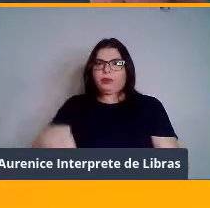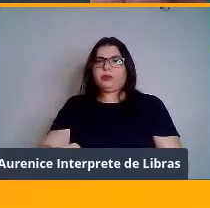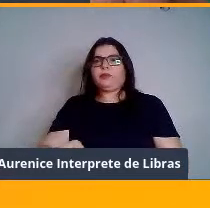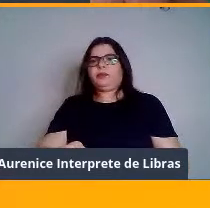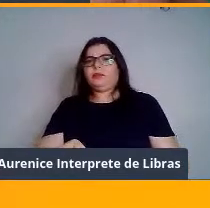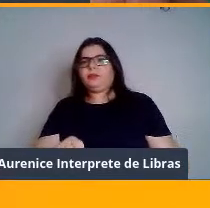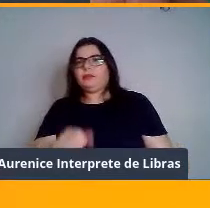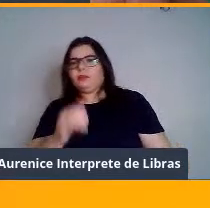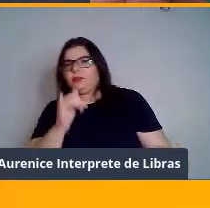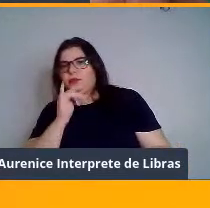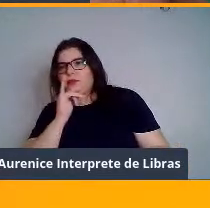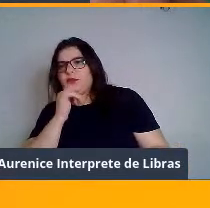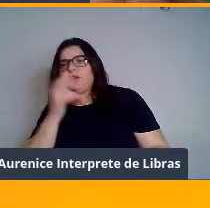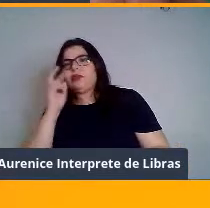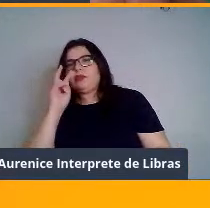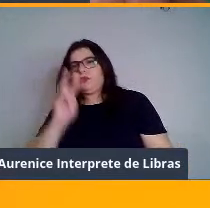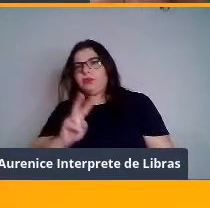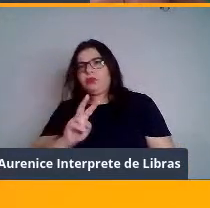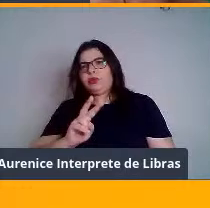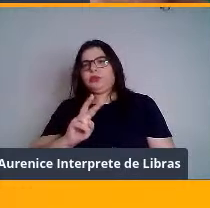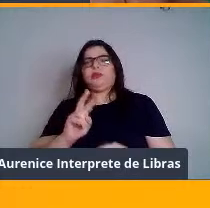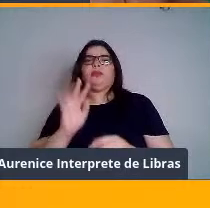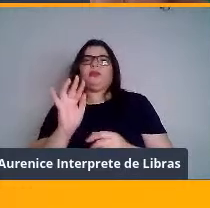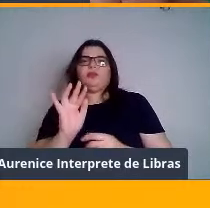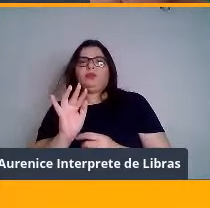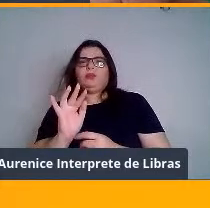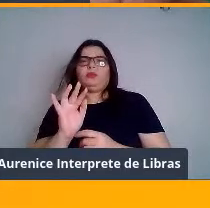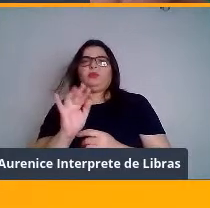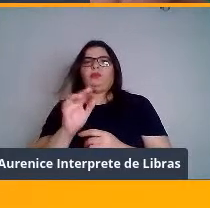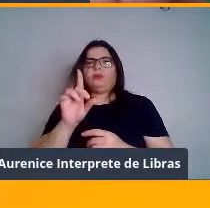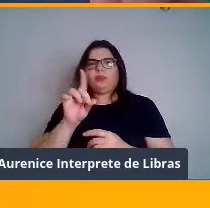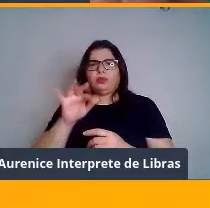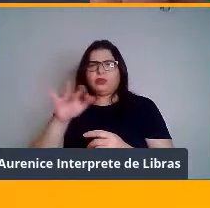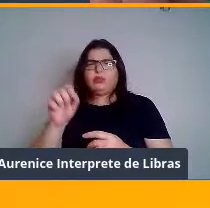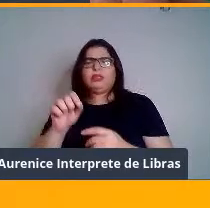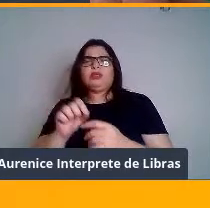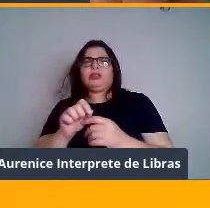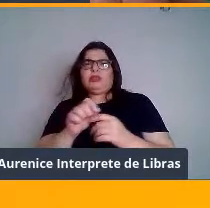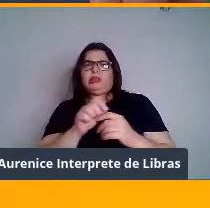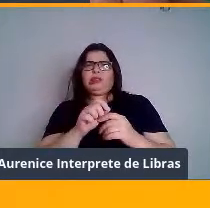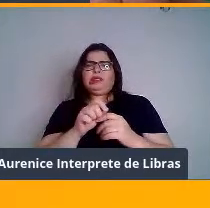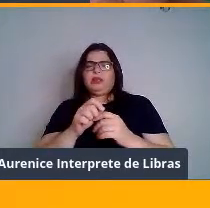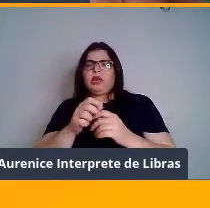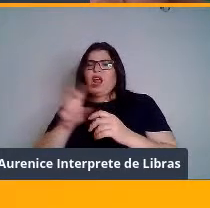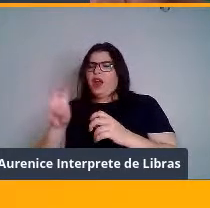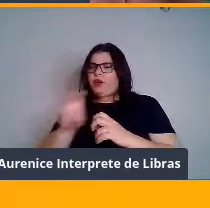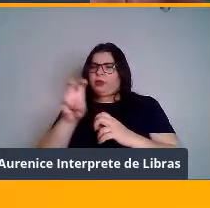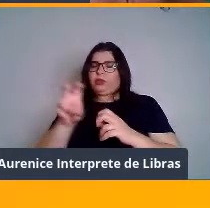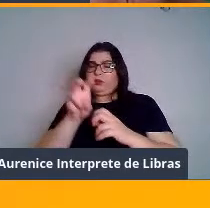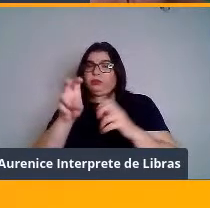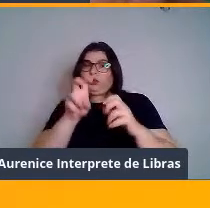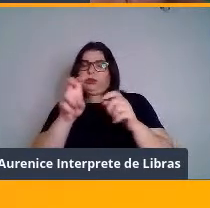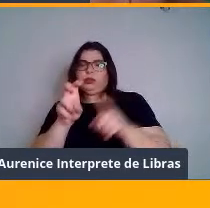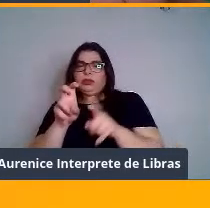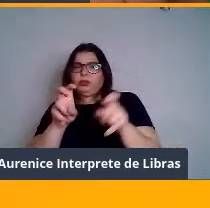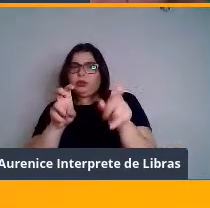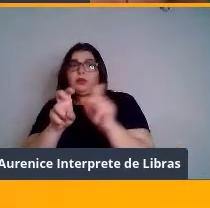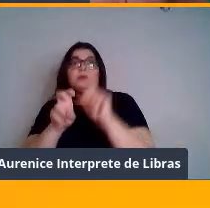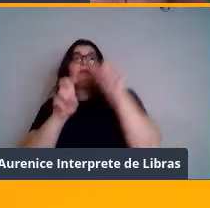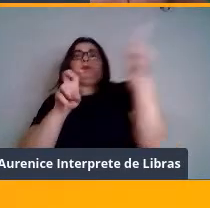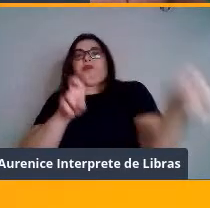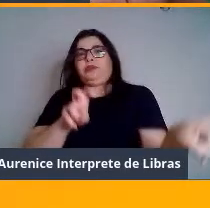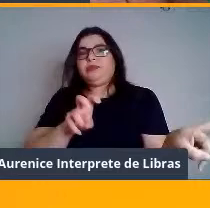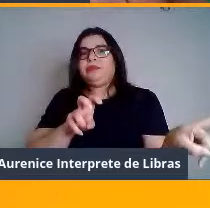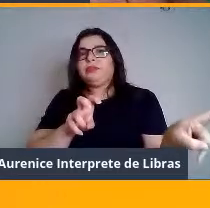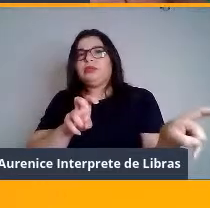esse documentário à esquerda em que engana a marinha, foge das serpentes, né? Nas costas de Galápagos. Ou... Mas também os